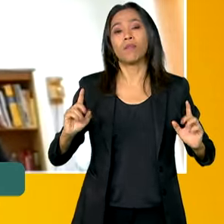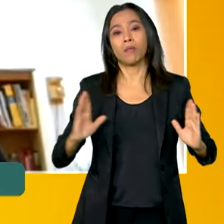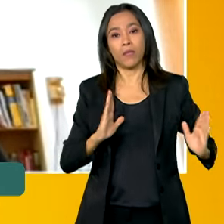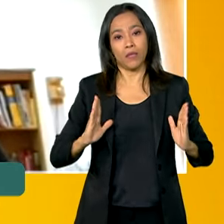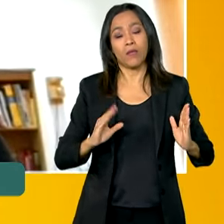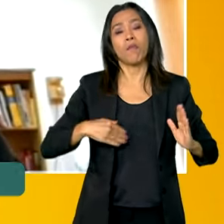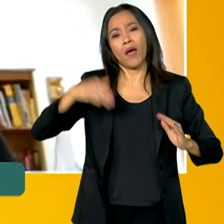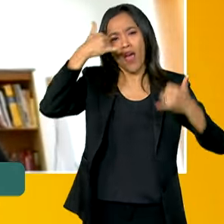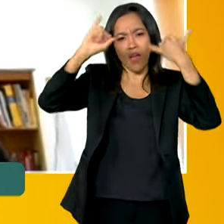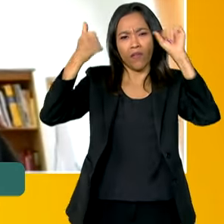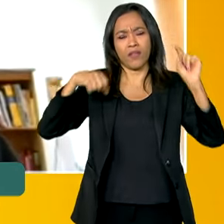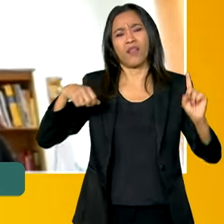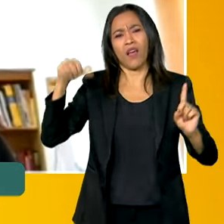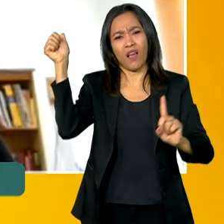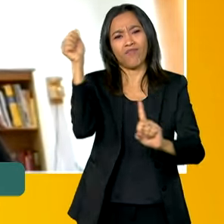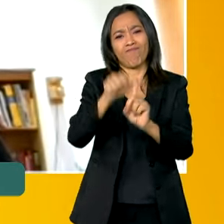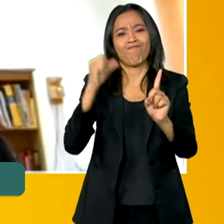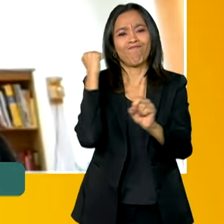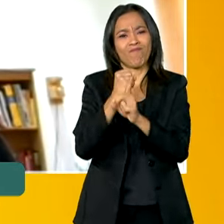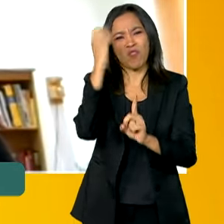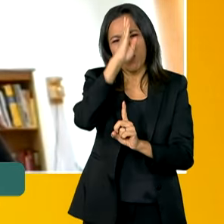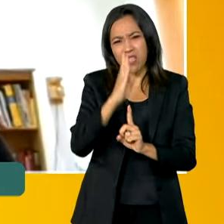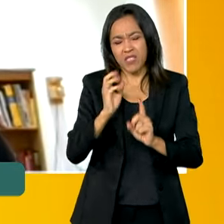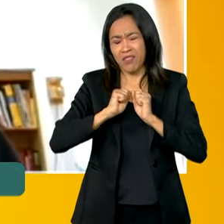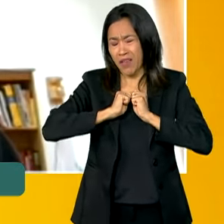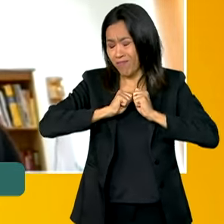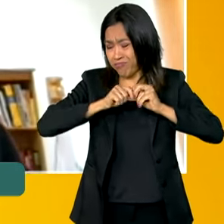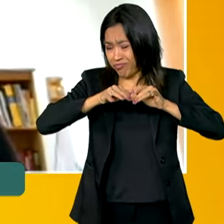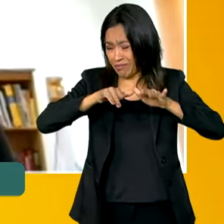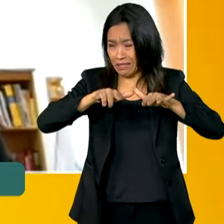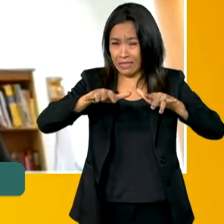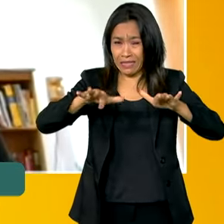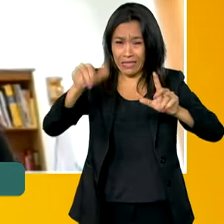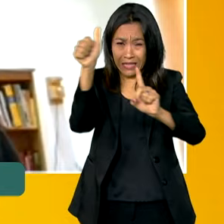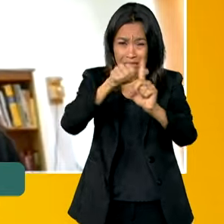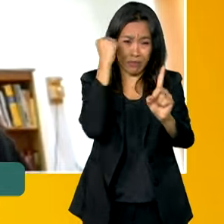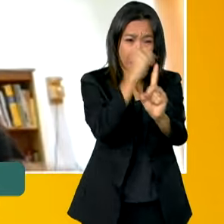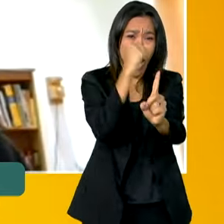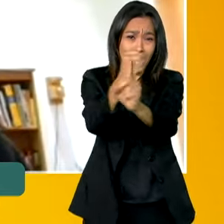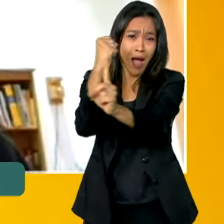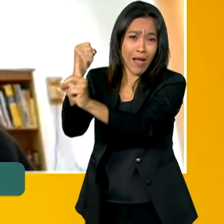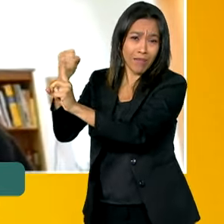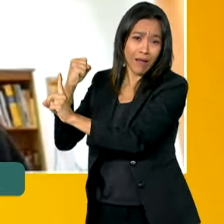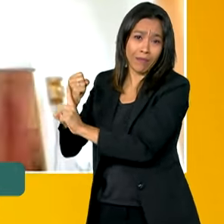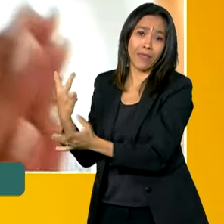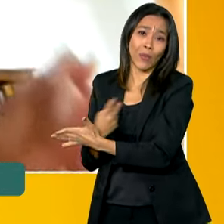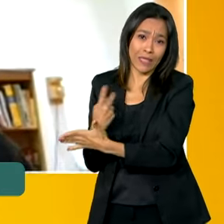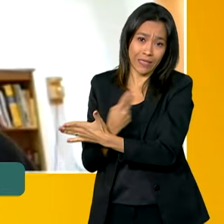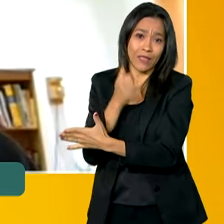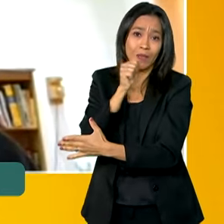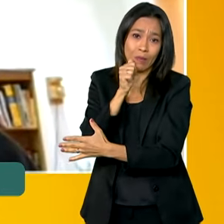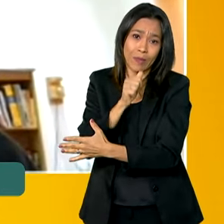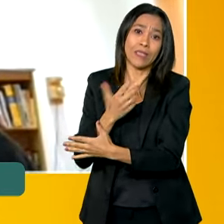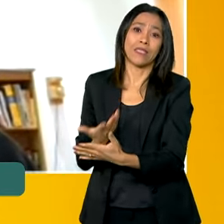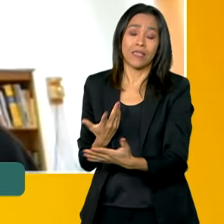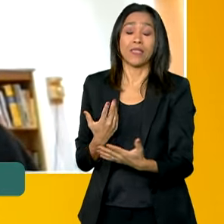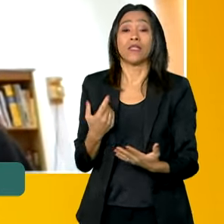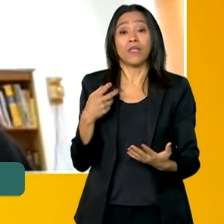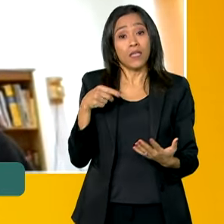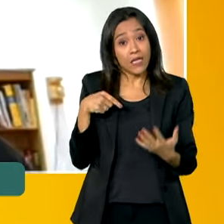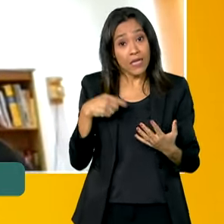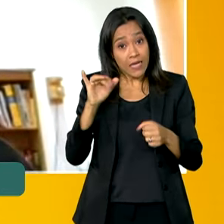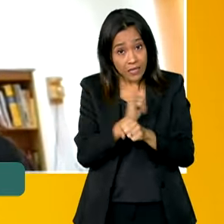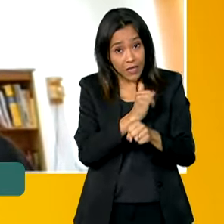presencia no Brasil. O Brasil vive uma epidemia de feminicídios e a gente sabe que todas essas ações de caráter preventivo,